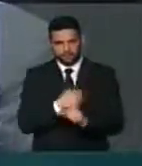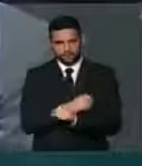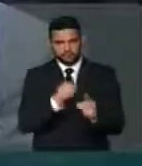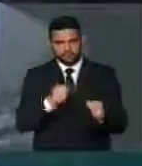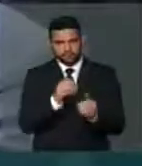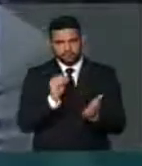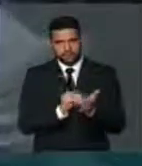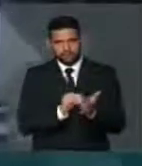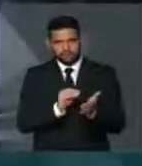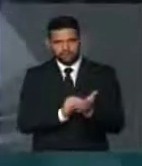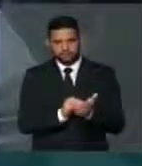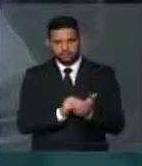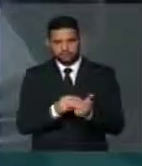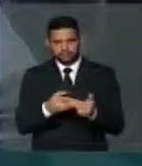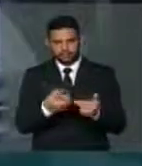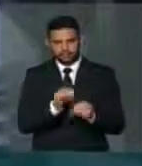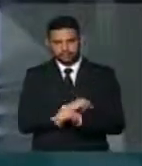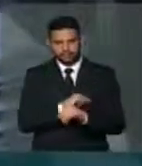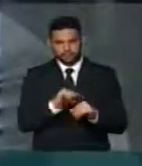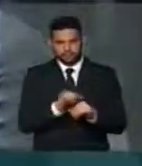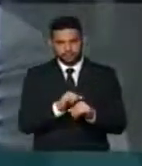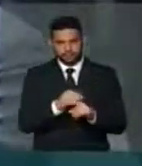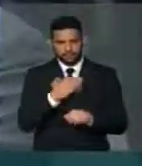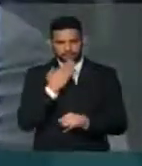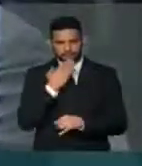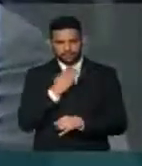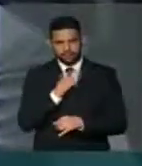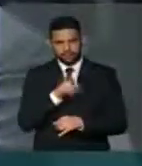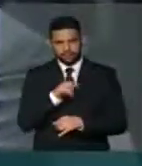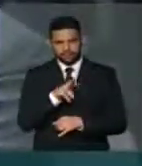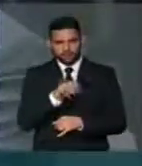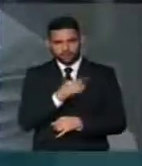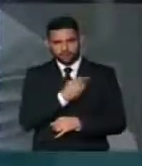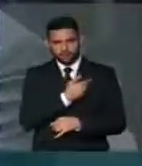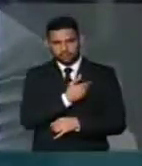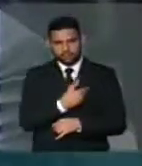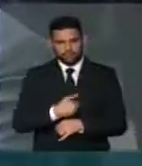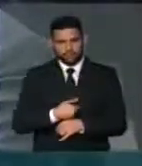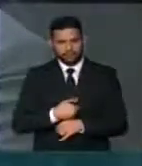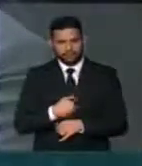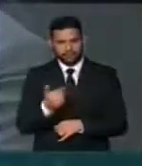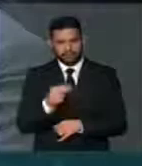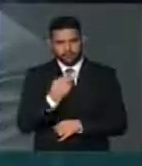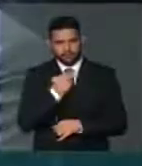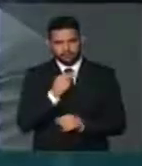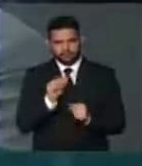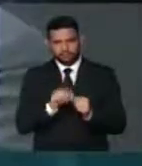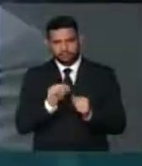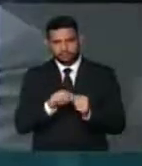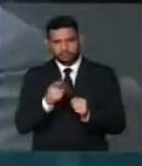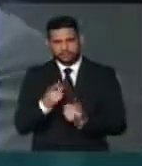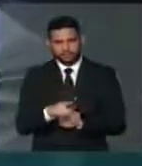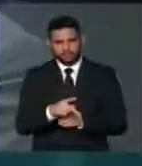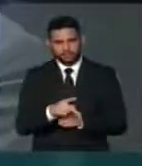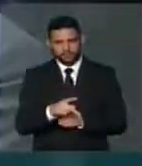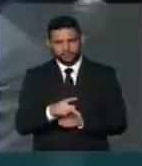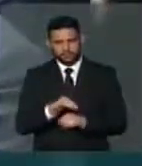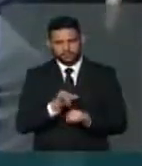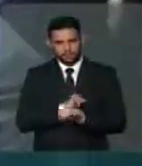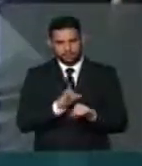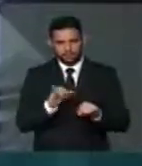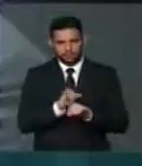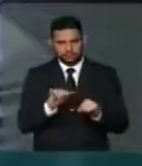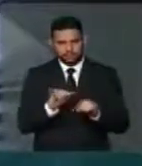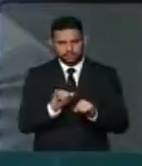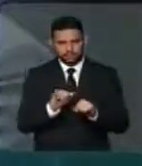um desrespeito e eu lanço aqui um protesto. O governo não pode fazer isso. As informações